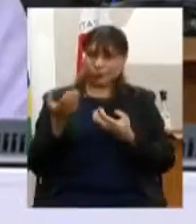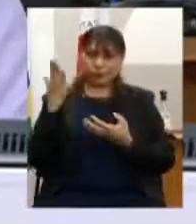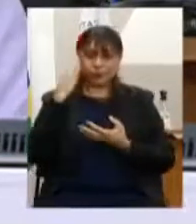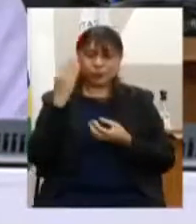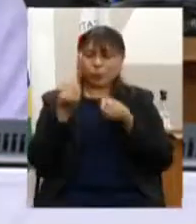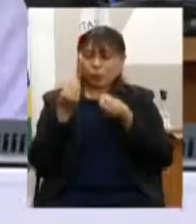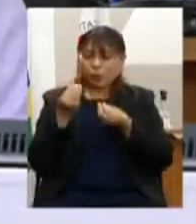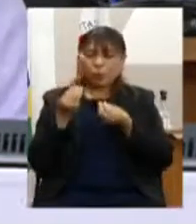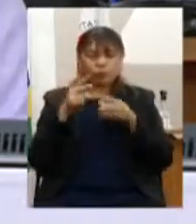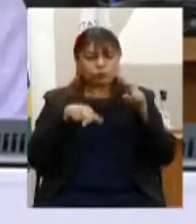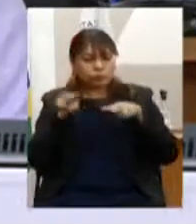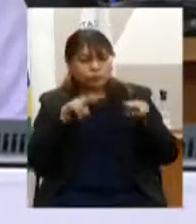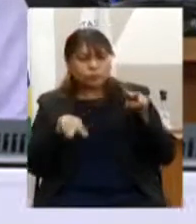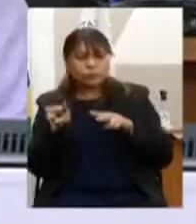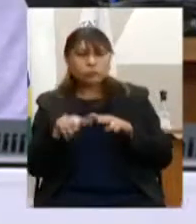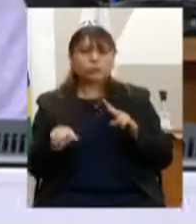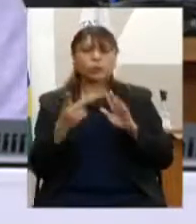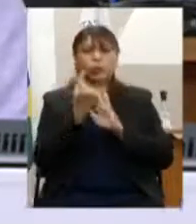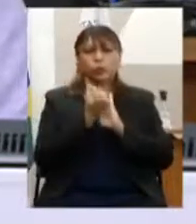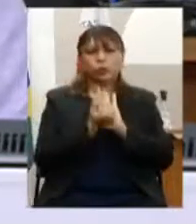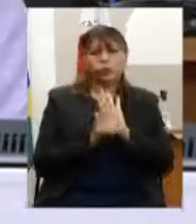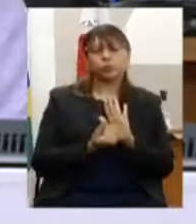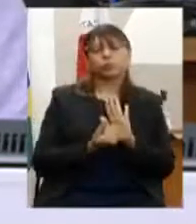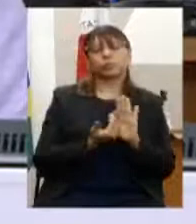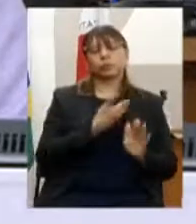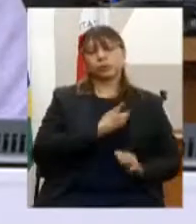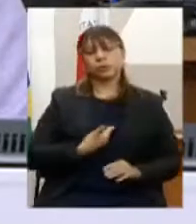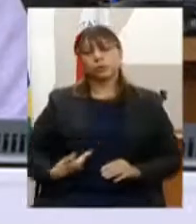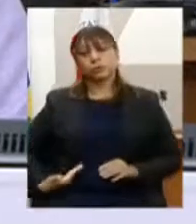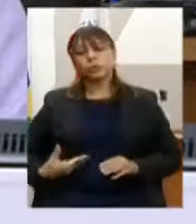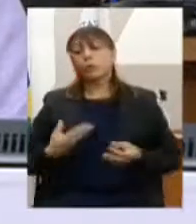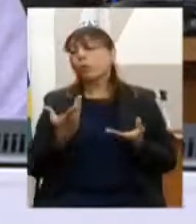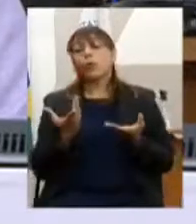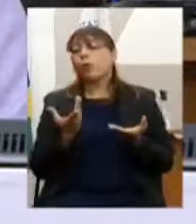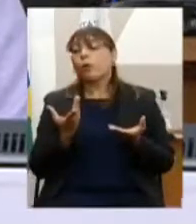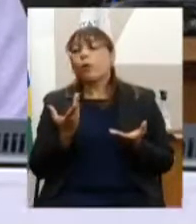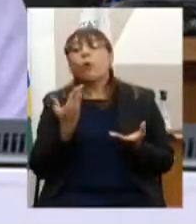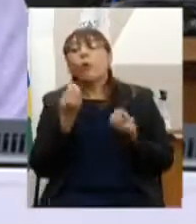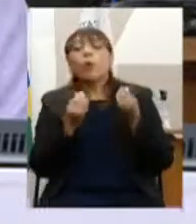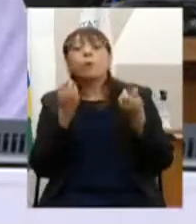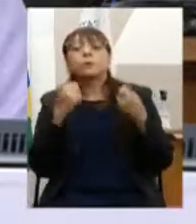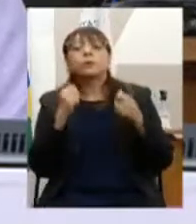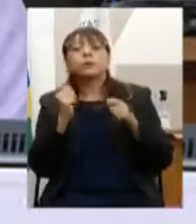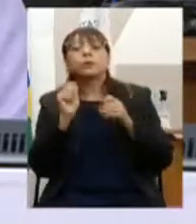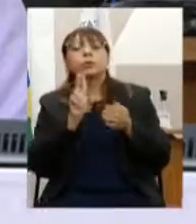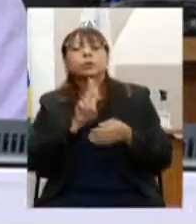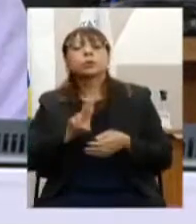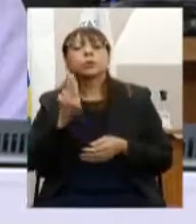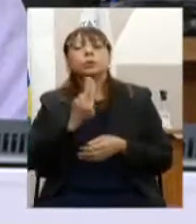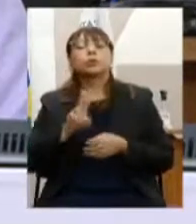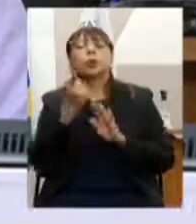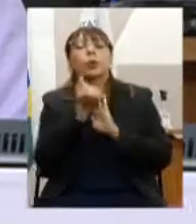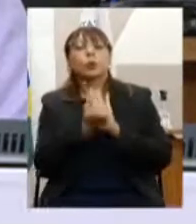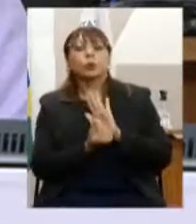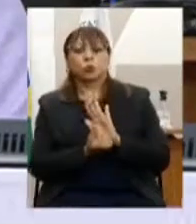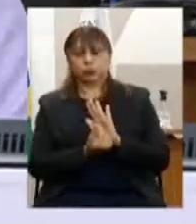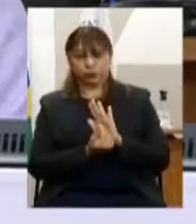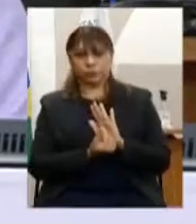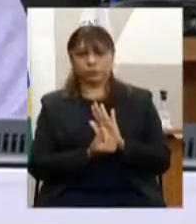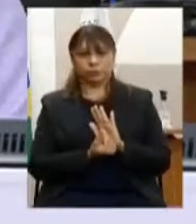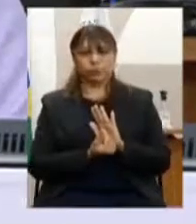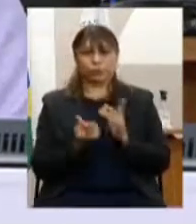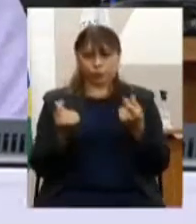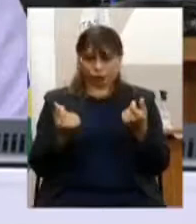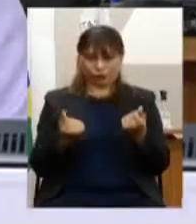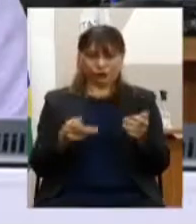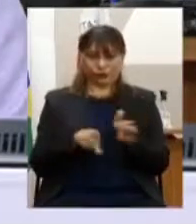público, na definição das prioridades, onde esse recurso público deve ser aplicado. E, mais uma vez... assim, importantíssimo, como